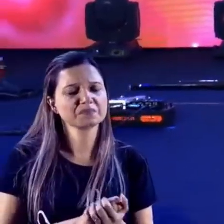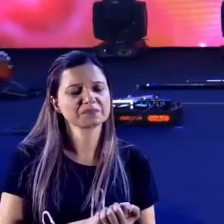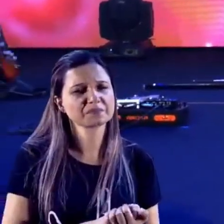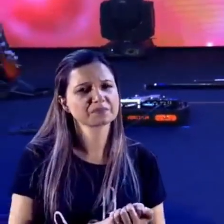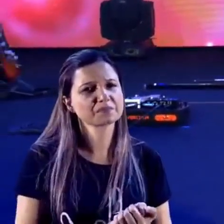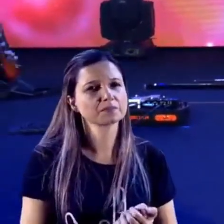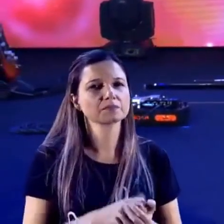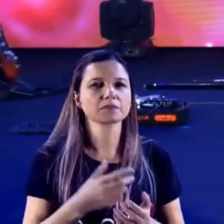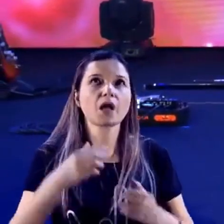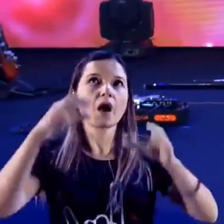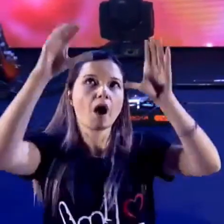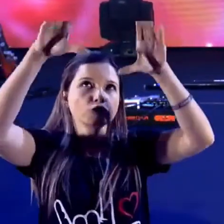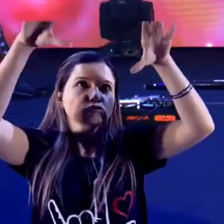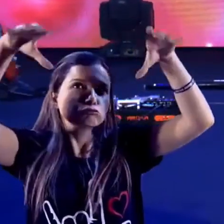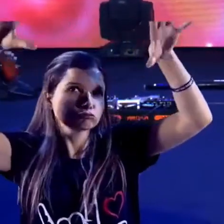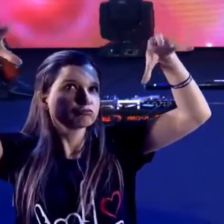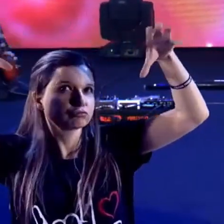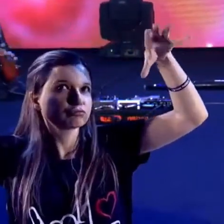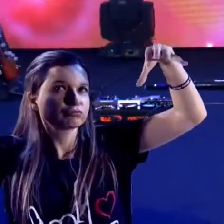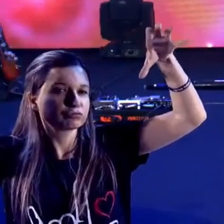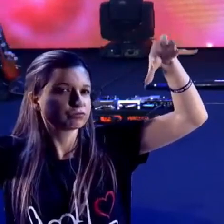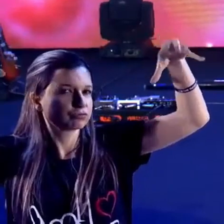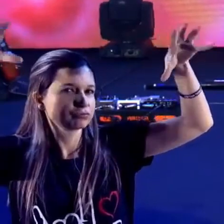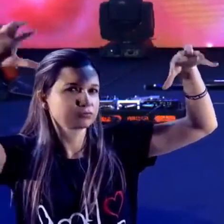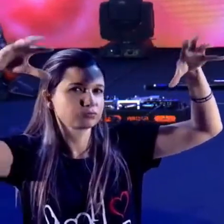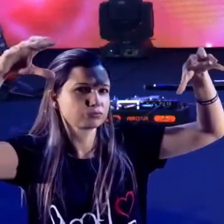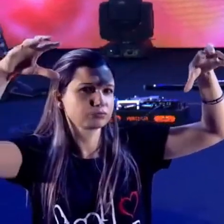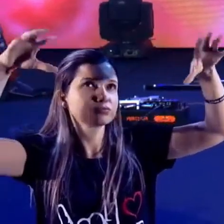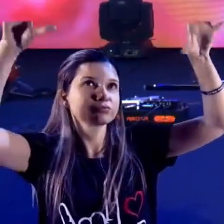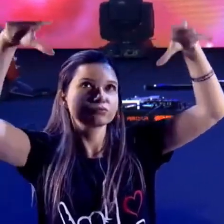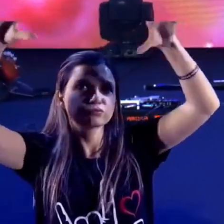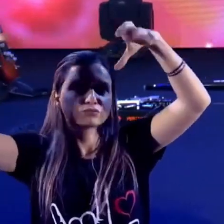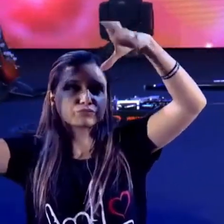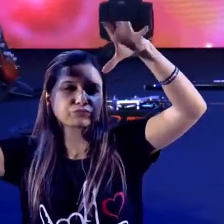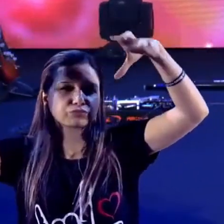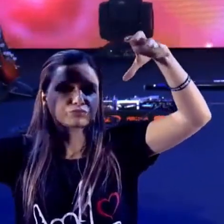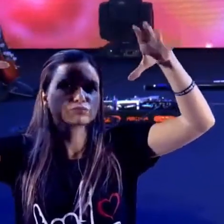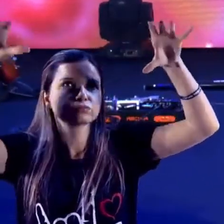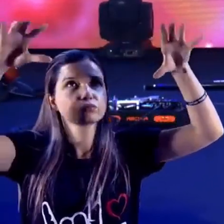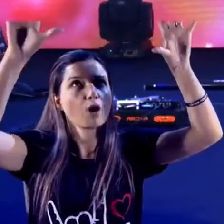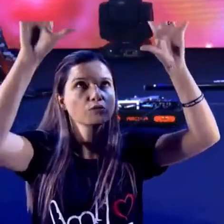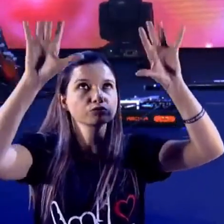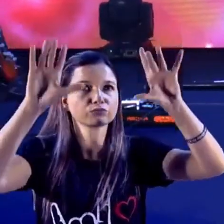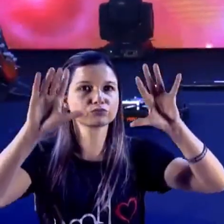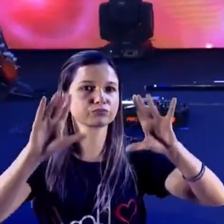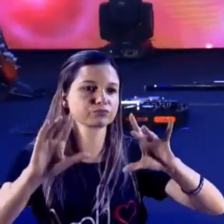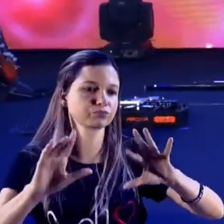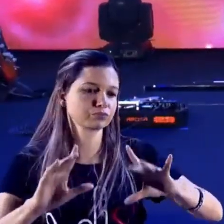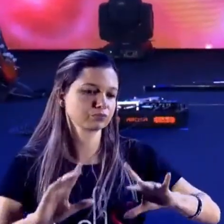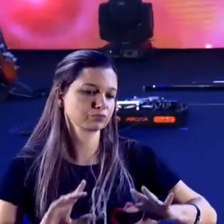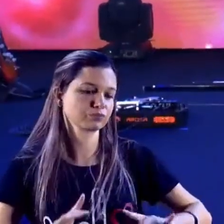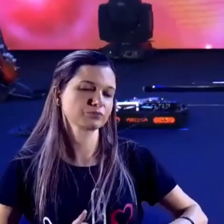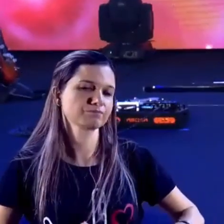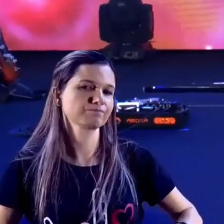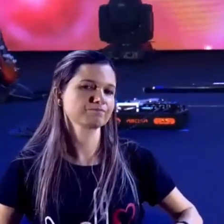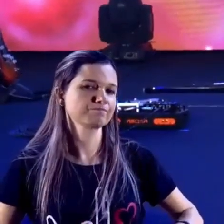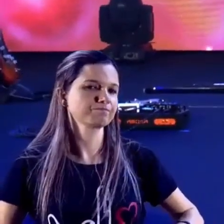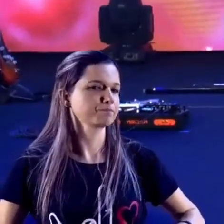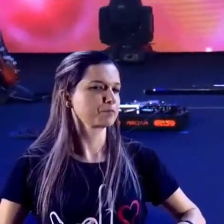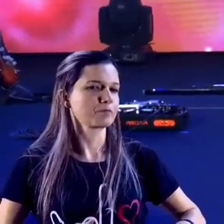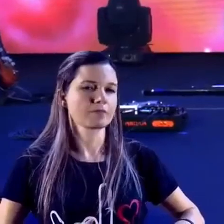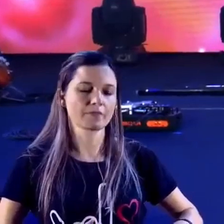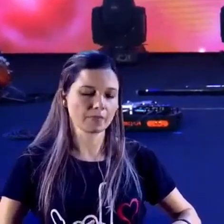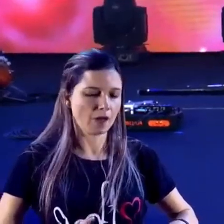a chuva cai do céu, a neve cai do céu, mas ela